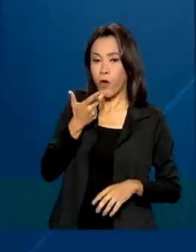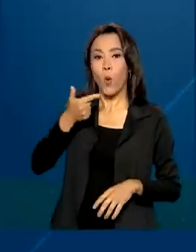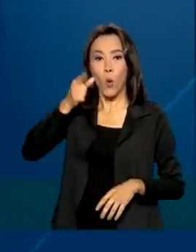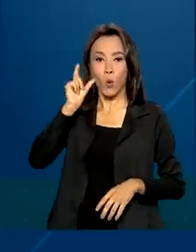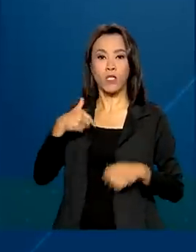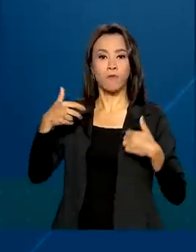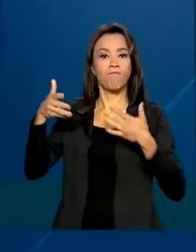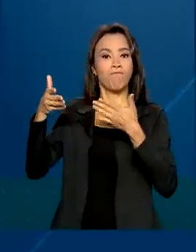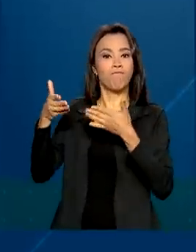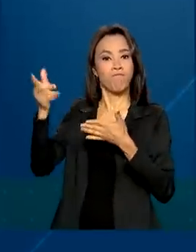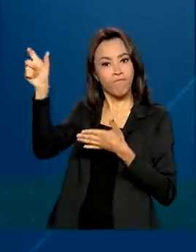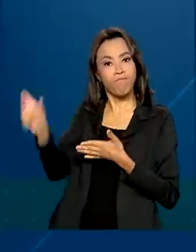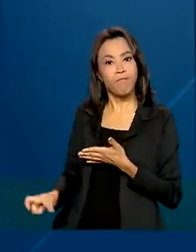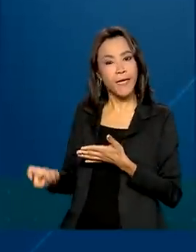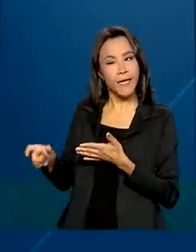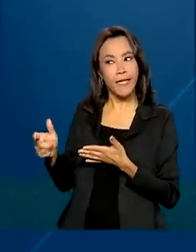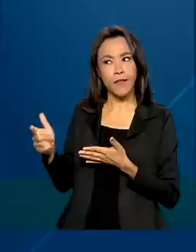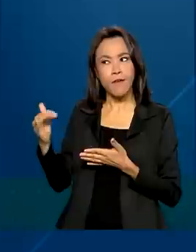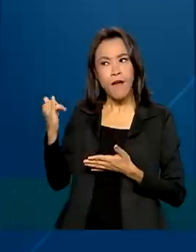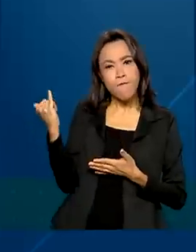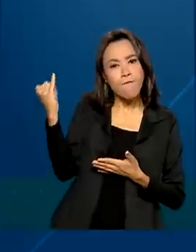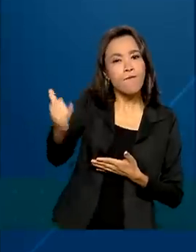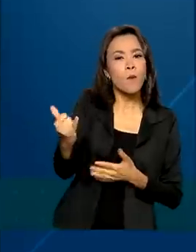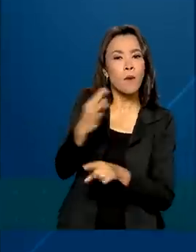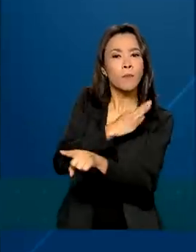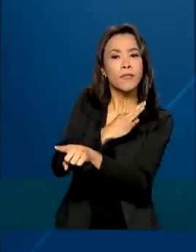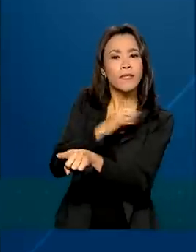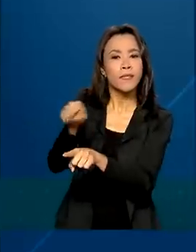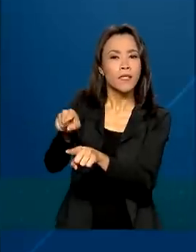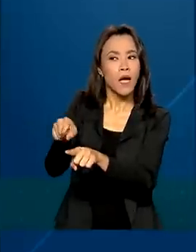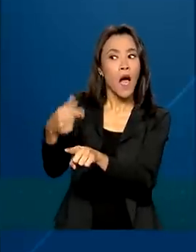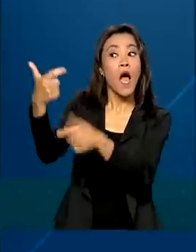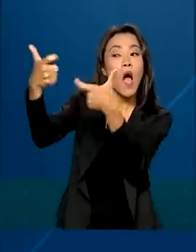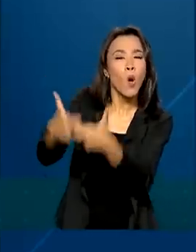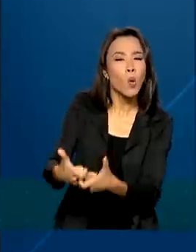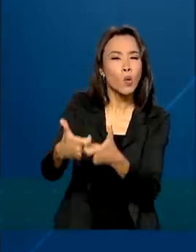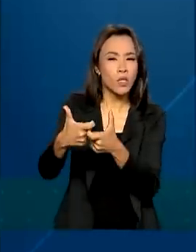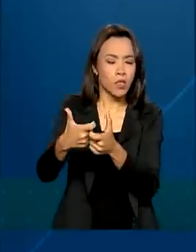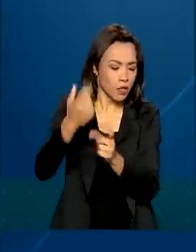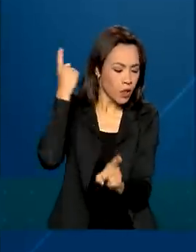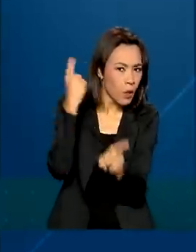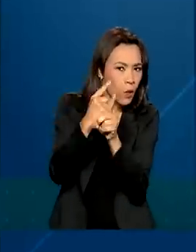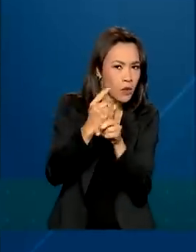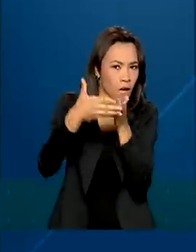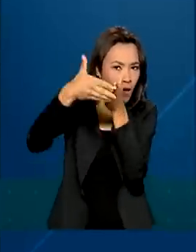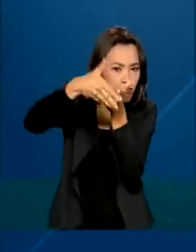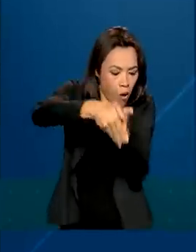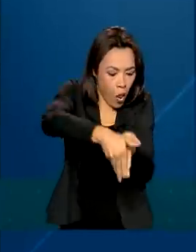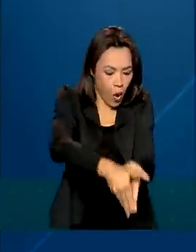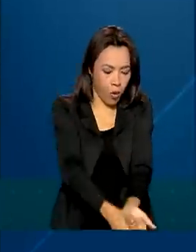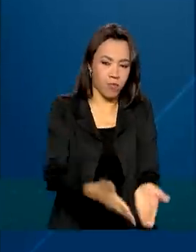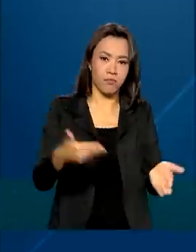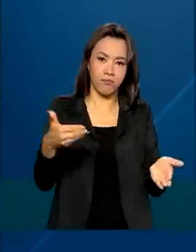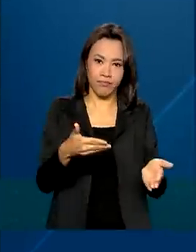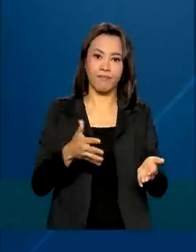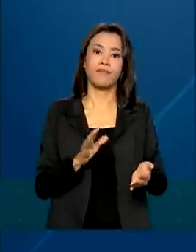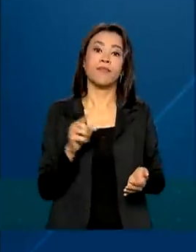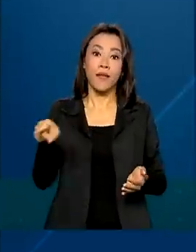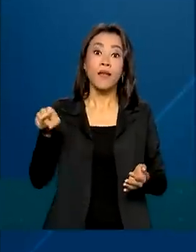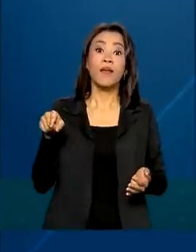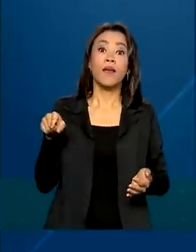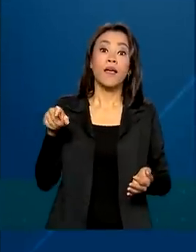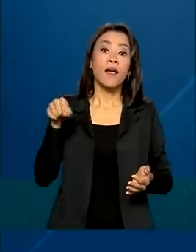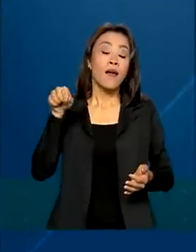Ontem, o Jefferson indicou à polícia a localização da embarcação utilizada pelas vítimas. Segundo o delegado de polícia de